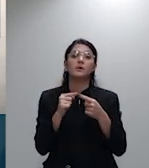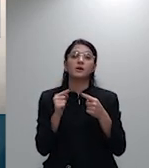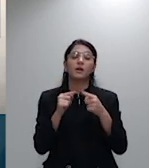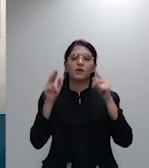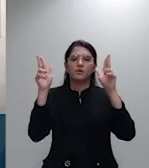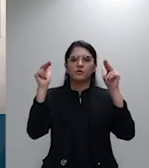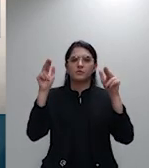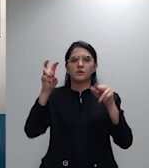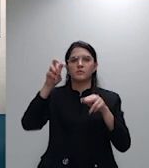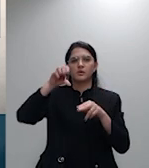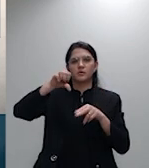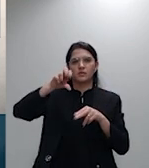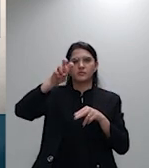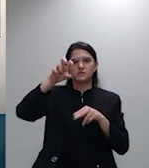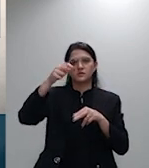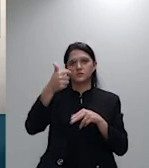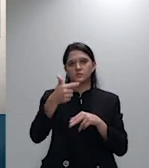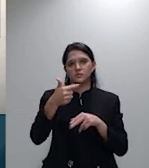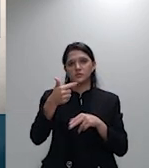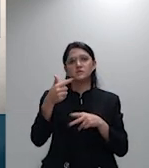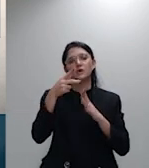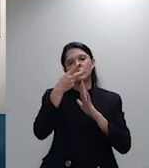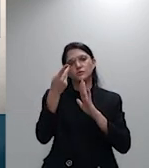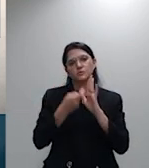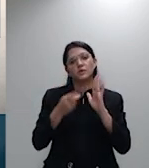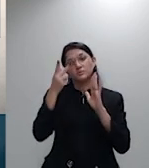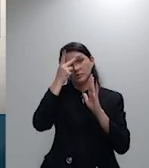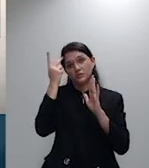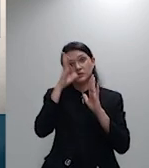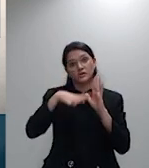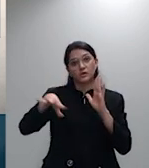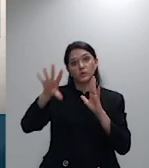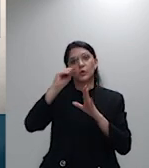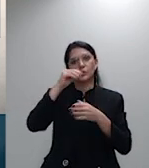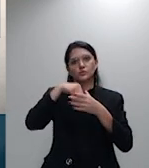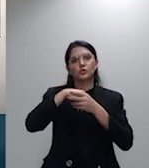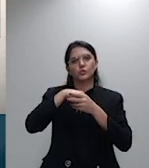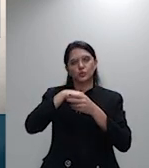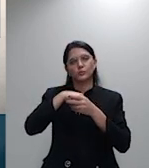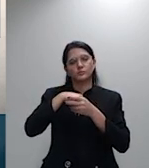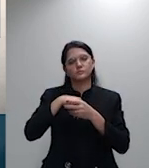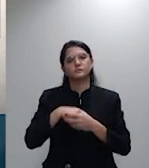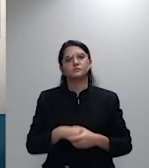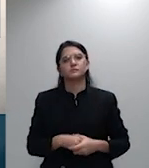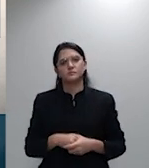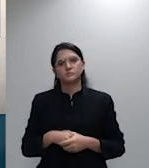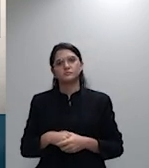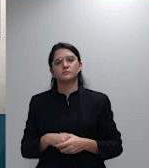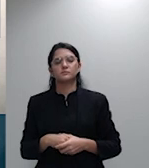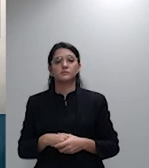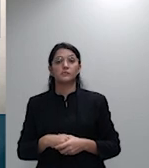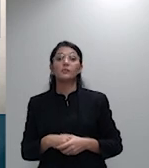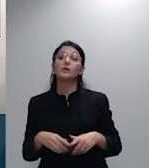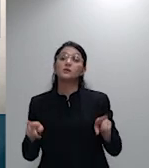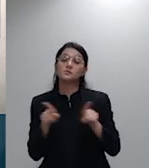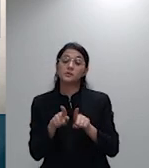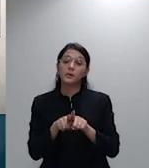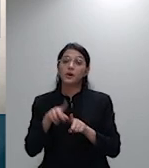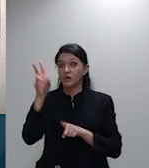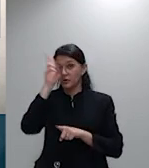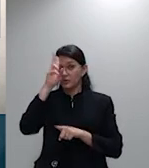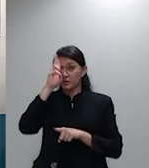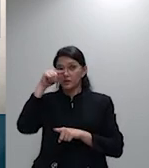relembre-se que esta corte já conta então com tese firmada sobre a validade